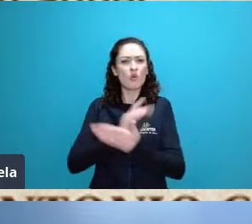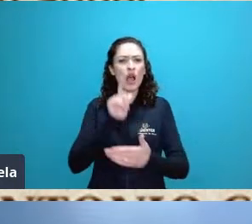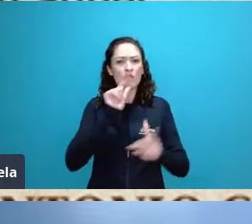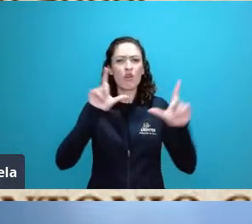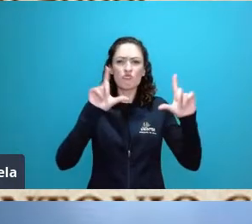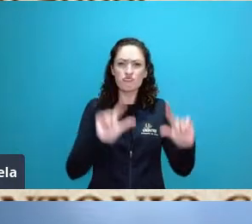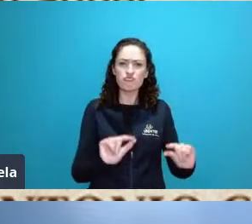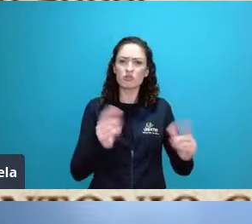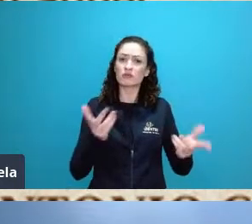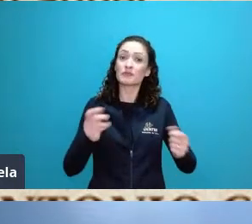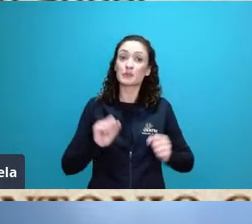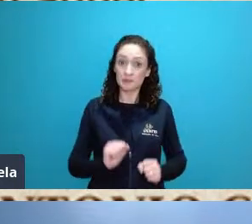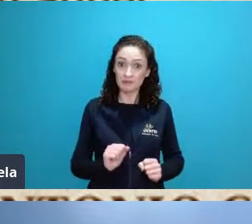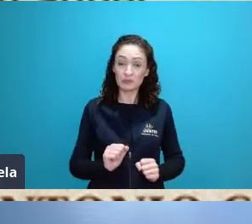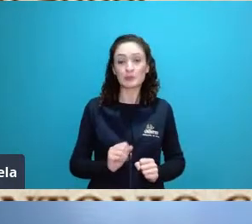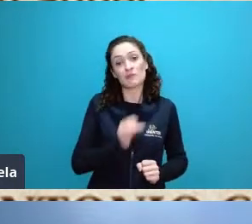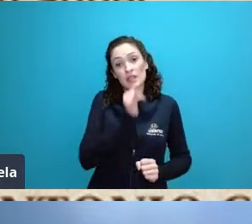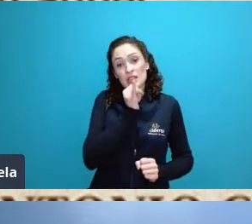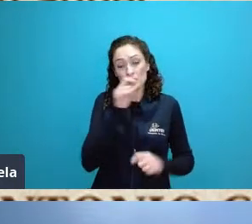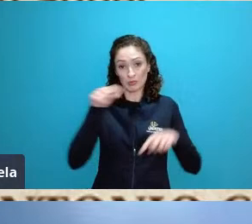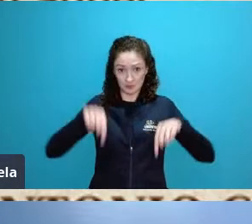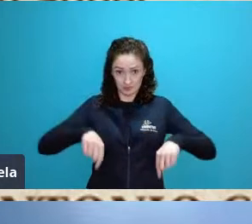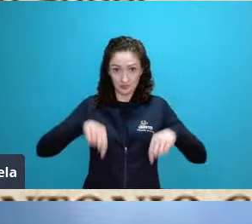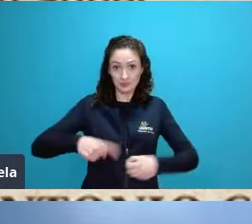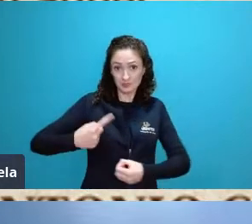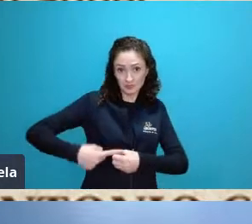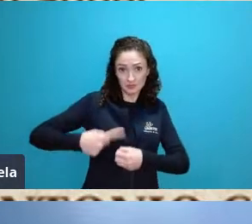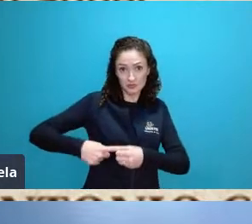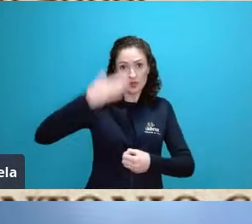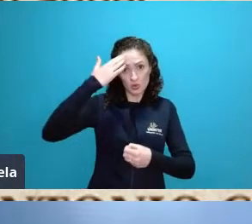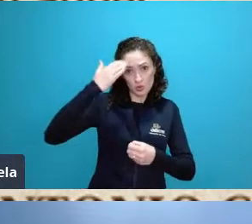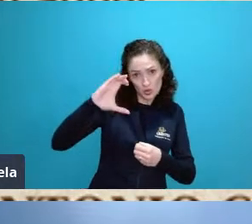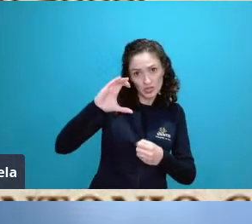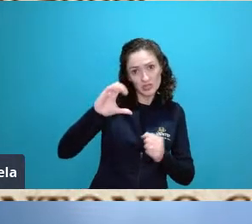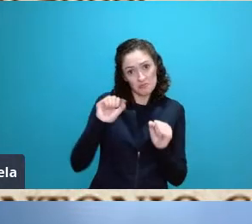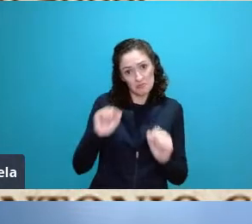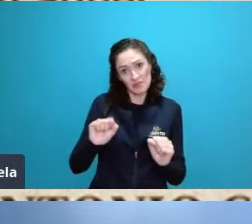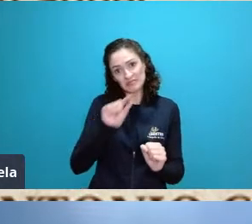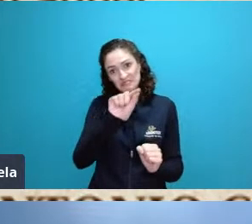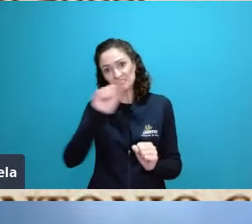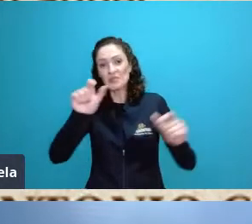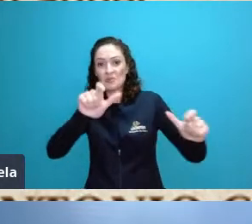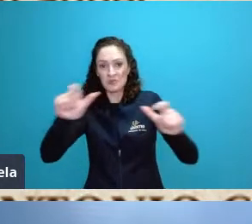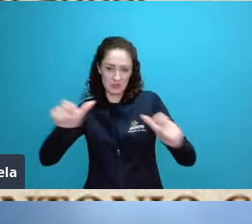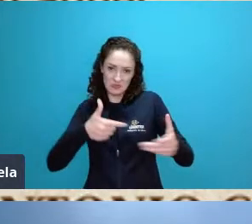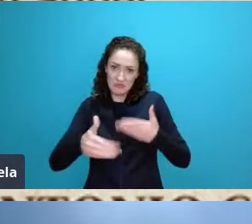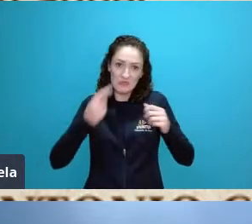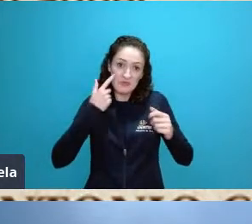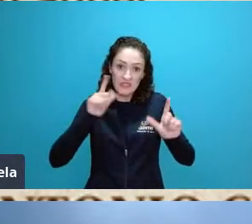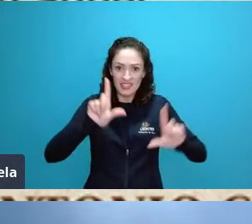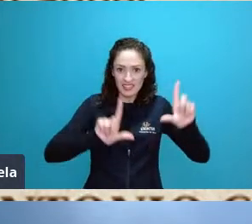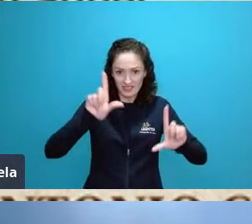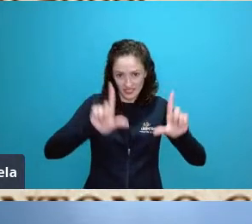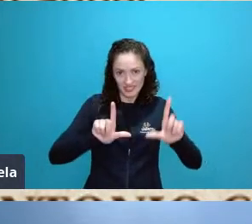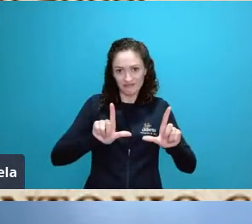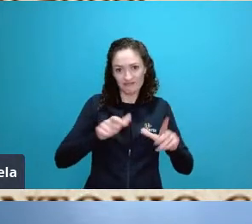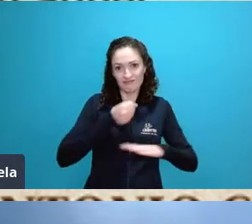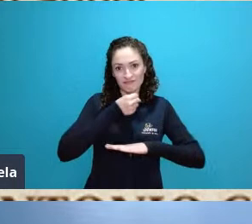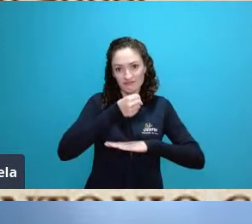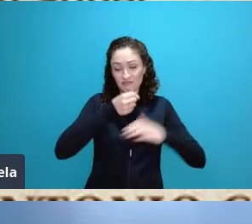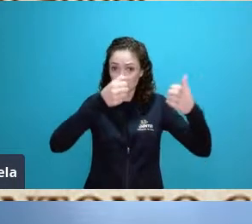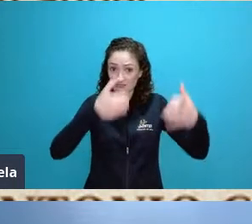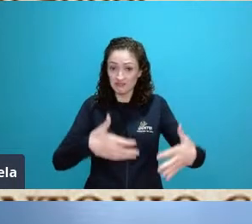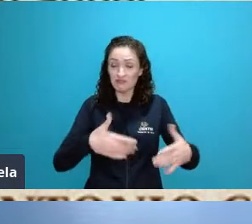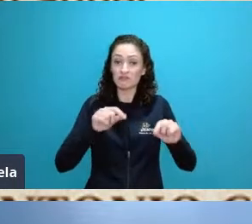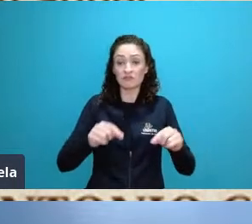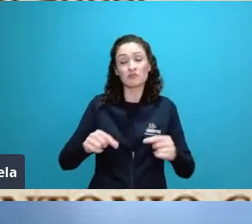hoje o que vivemos aqui em Curitiba deve ser notícia nos jornais Curitiba está sofrendo com a falta